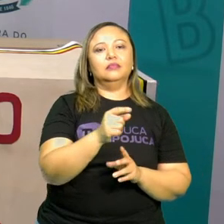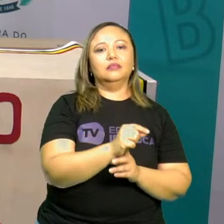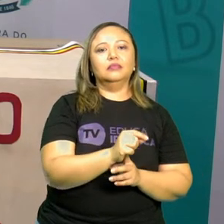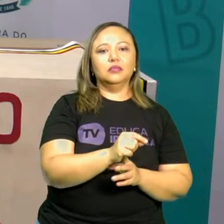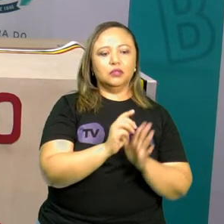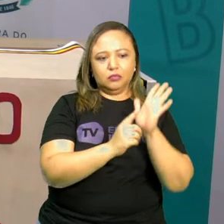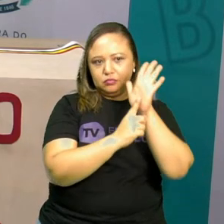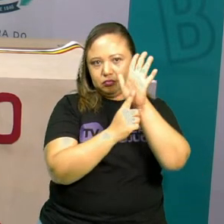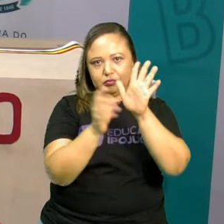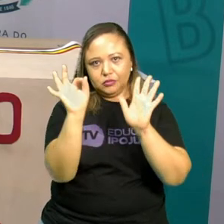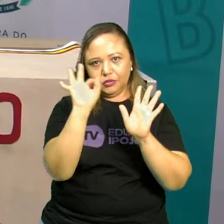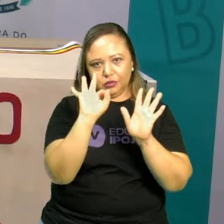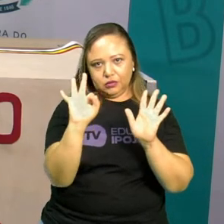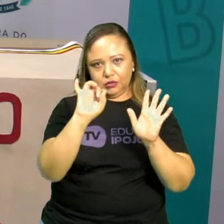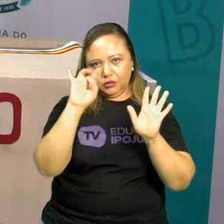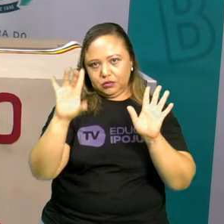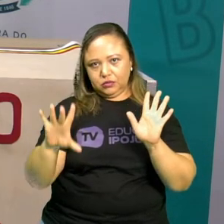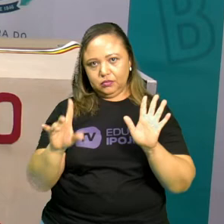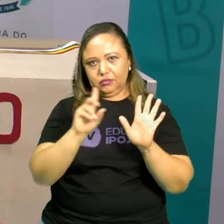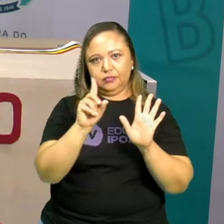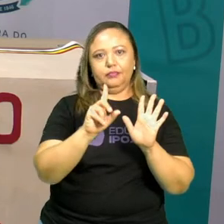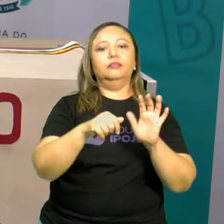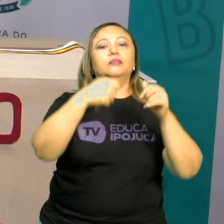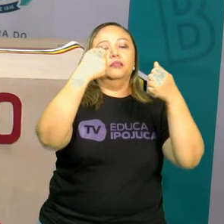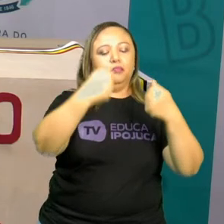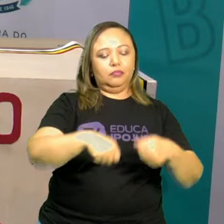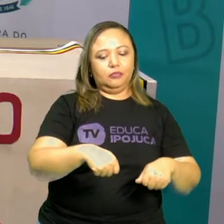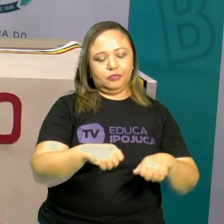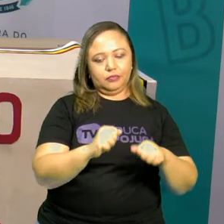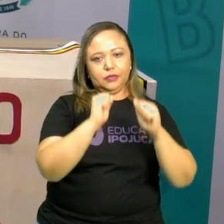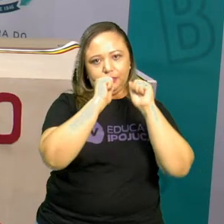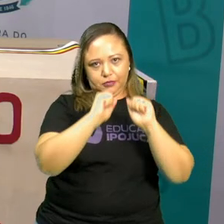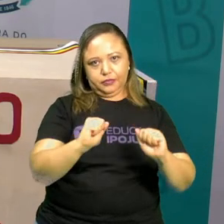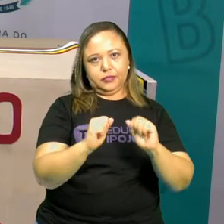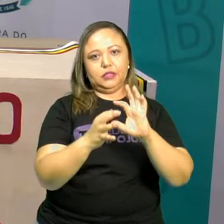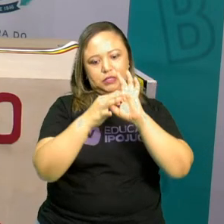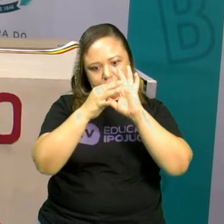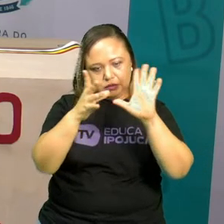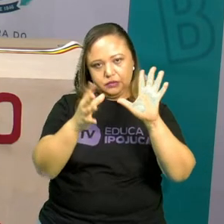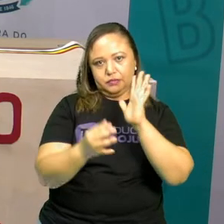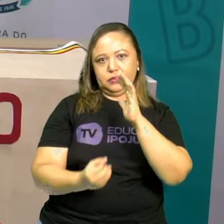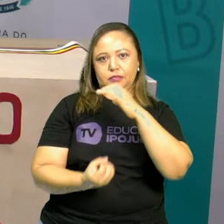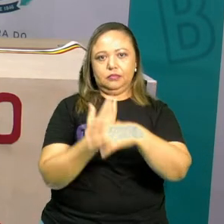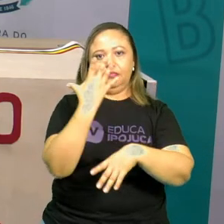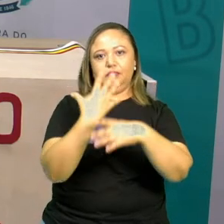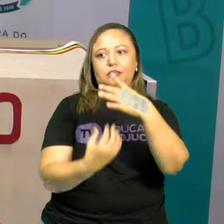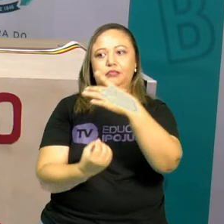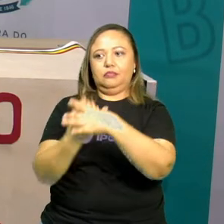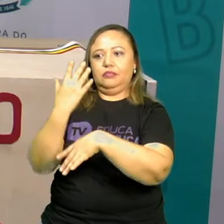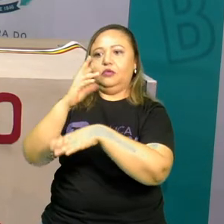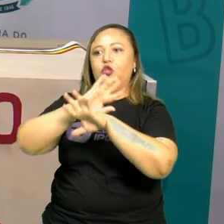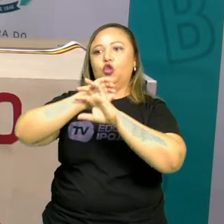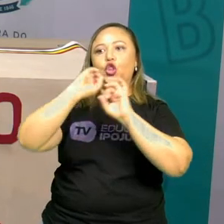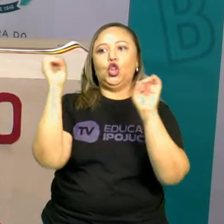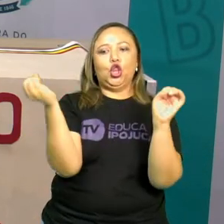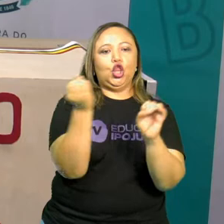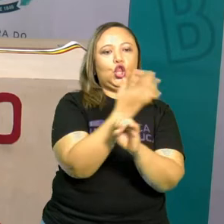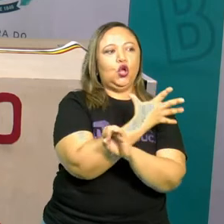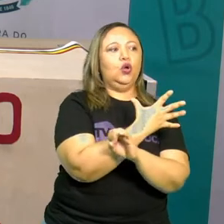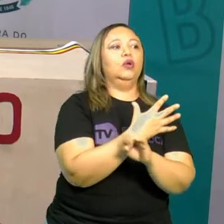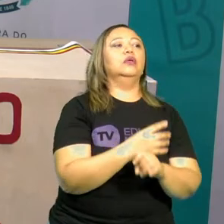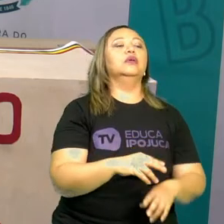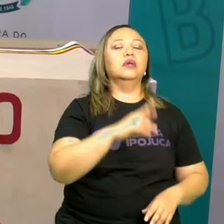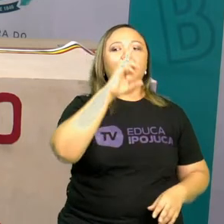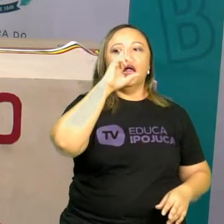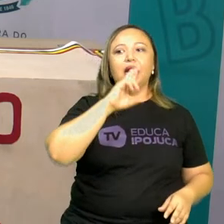tia Carla mostrou. Vocês podem criar outros bem legais, né? Porque vocês vão estar aí na casinha de vocês. Podem